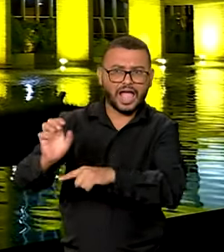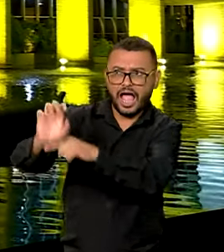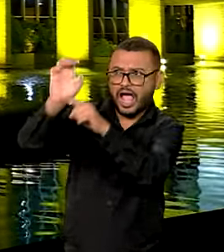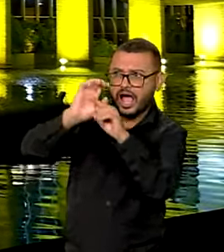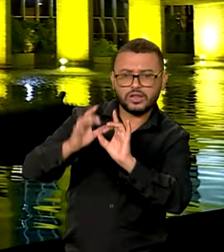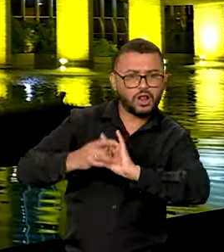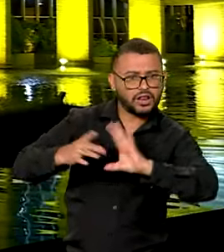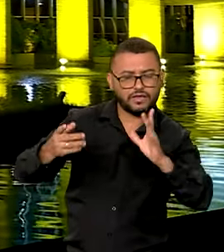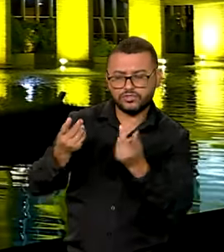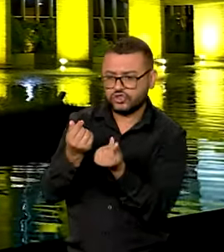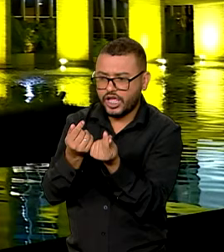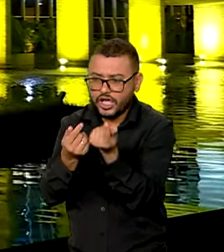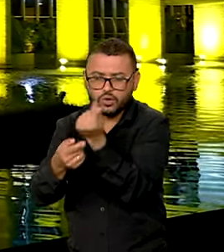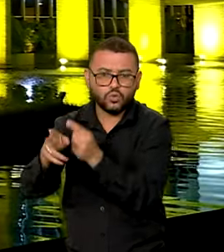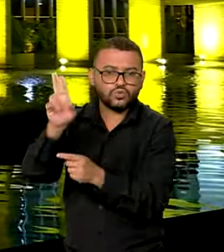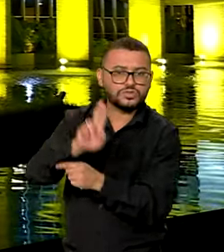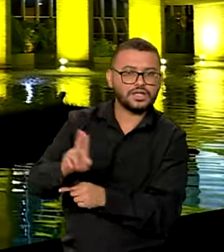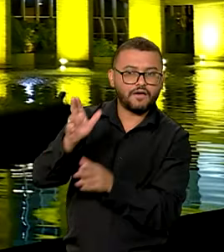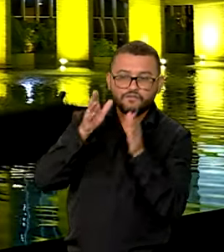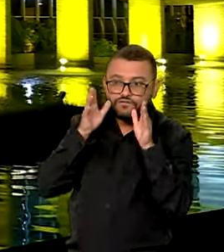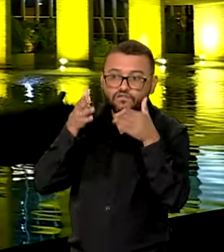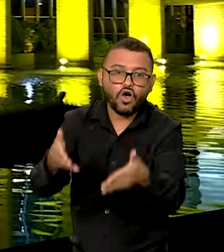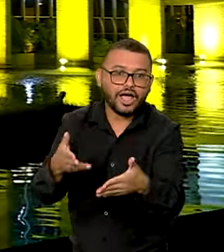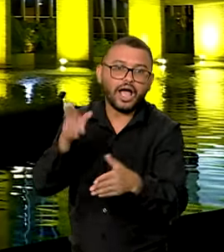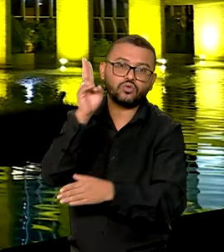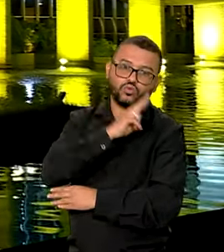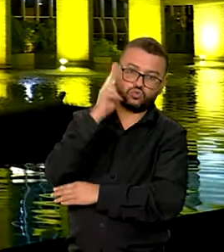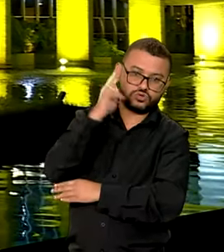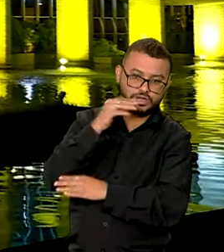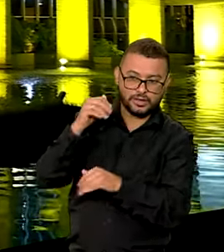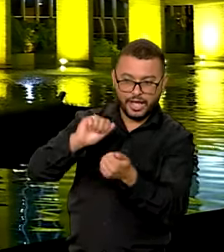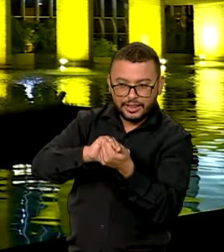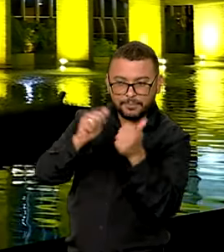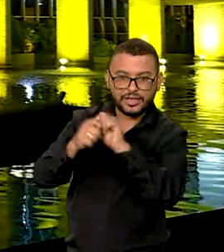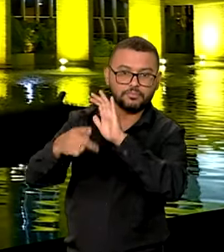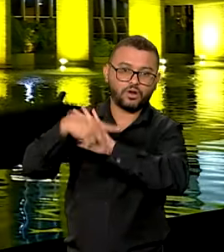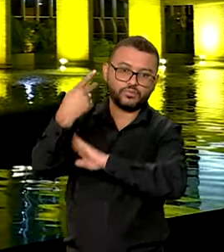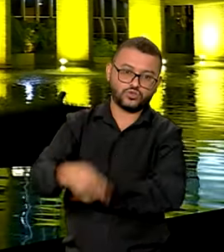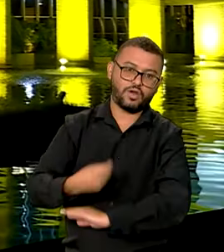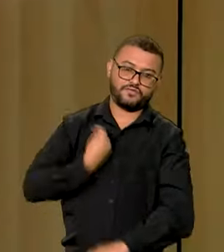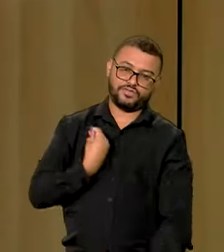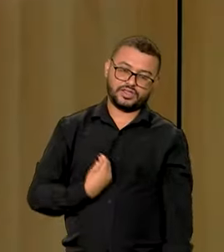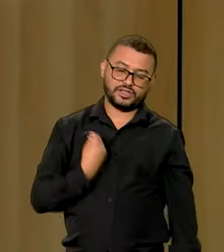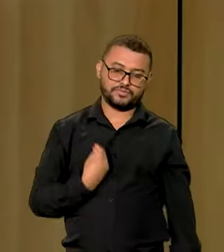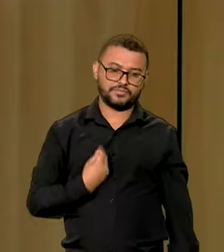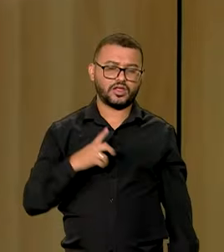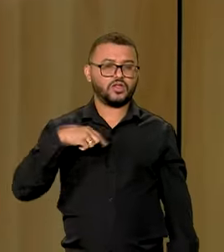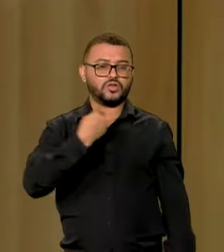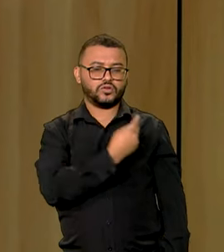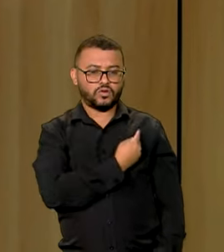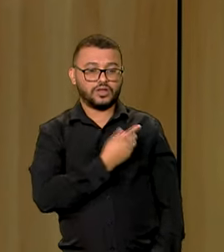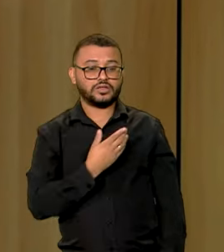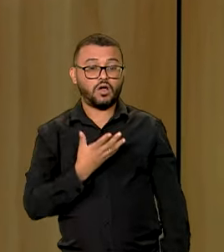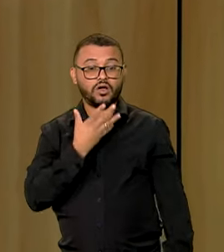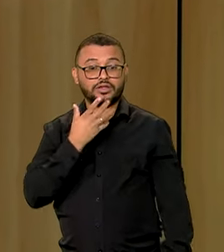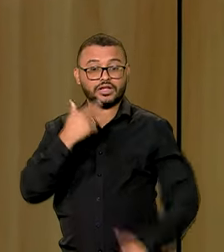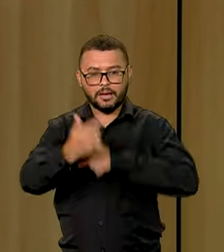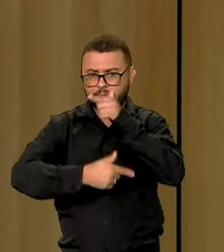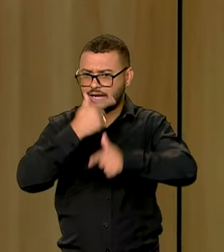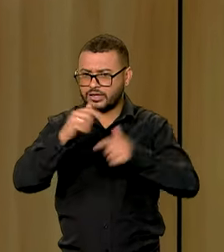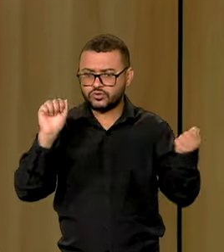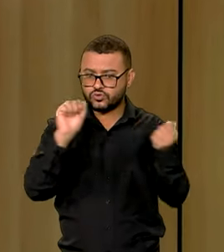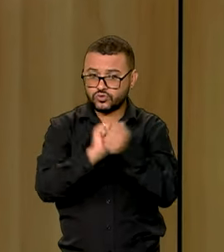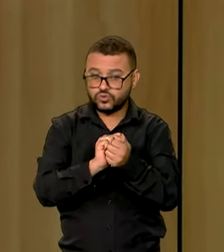os direcione para aquelas ações que sejam mais adequadas para a sua realidade. Nós estamos trabalhando junto com os estados